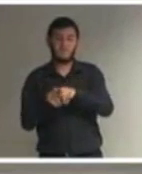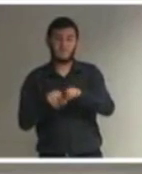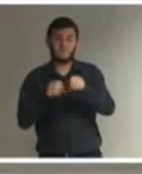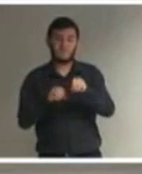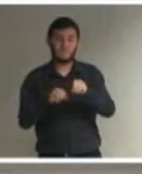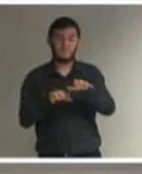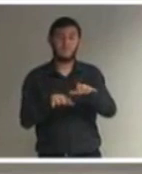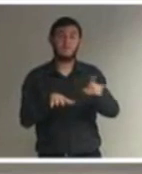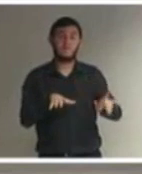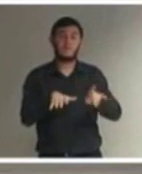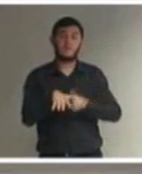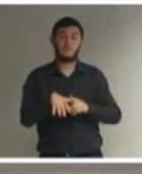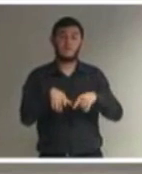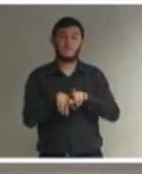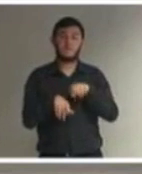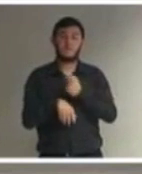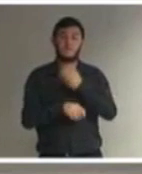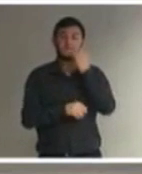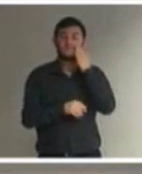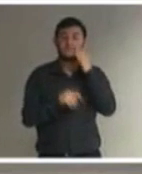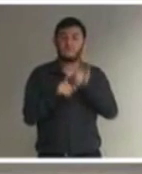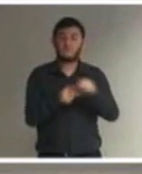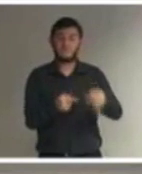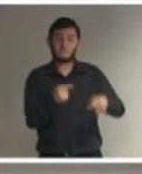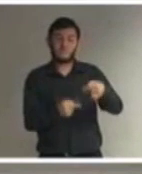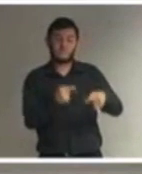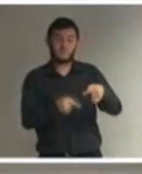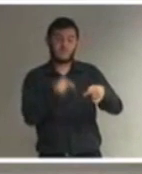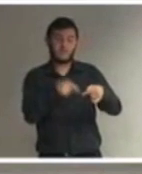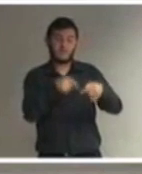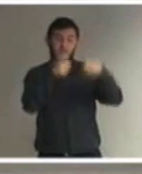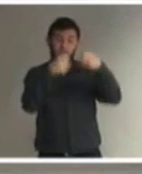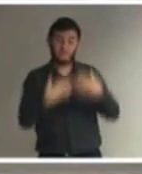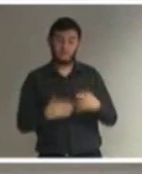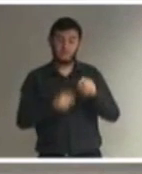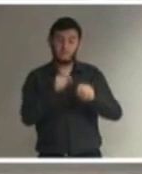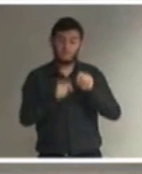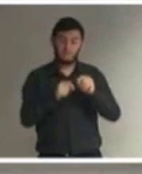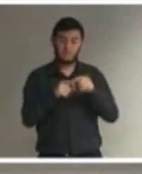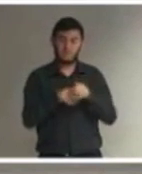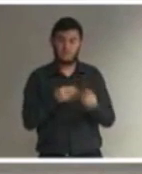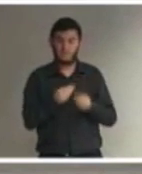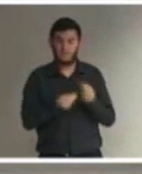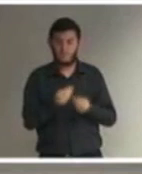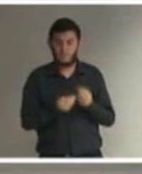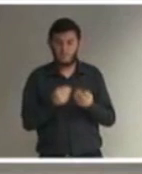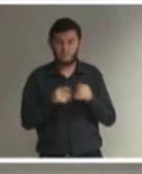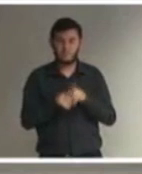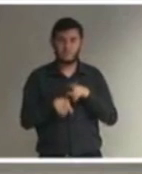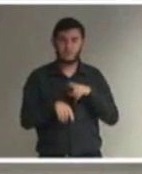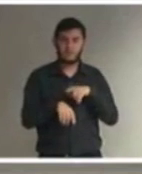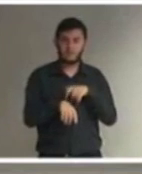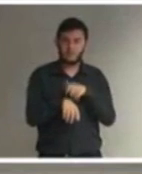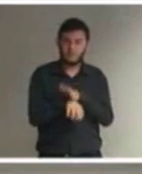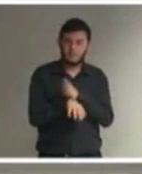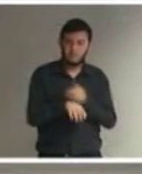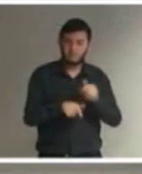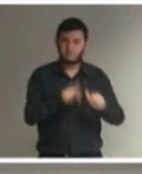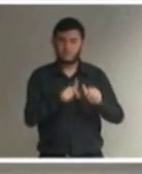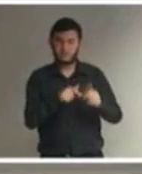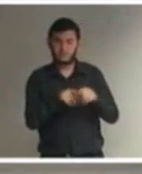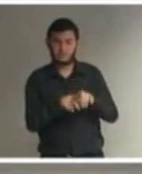Essa política explica muito bem como é que se faz a questão do contraturno, a questão dos